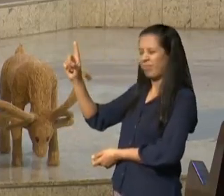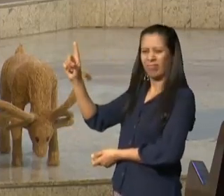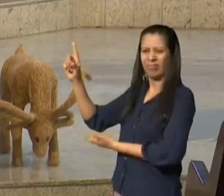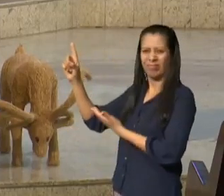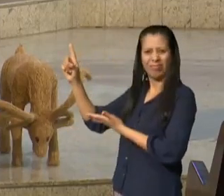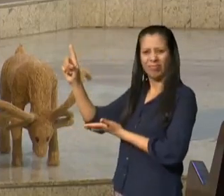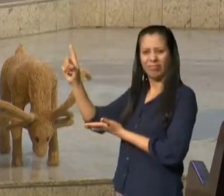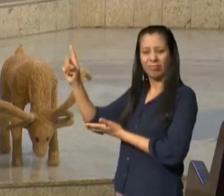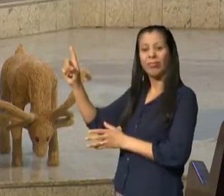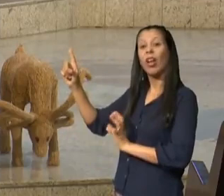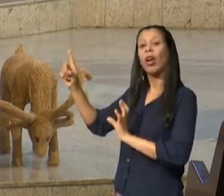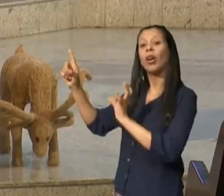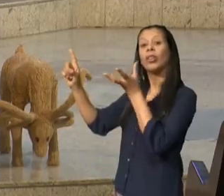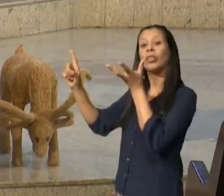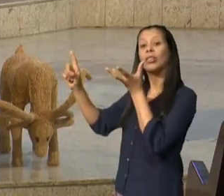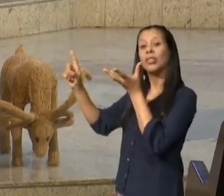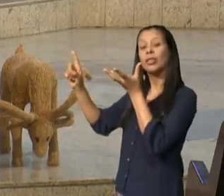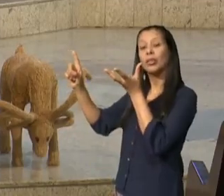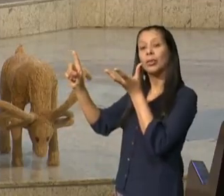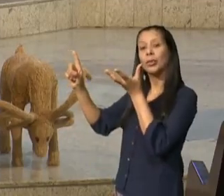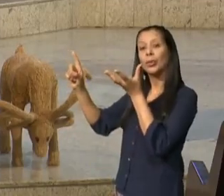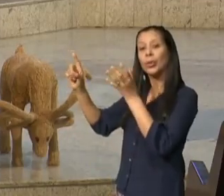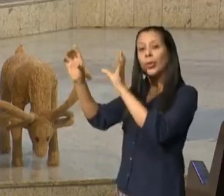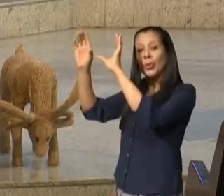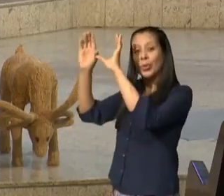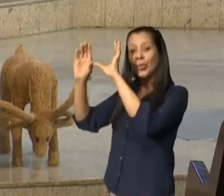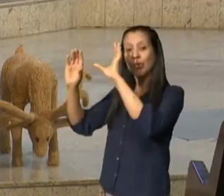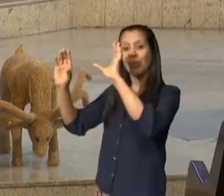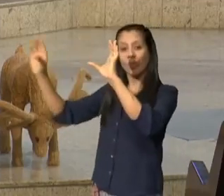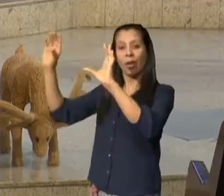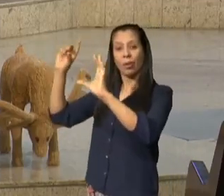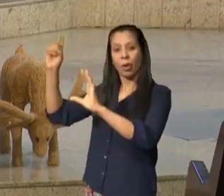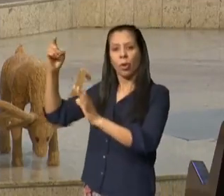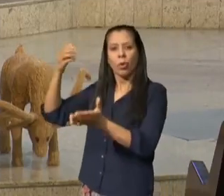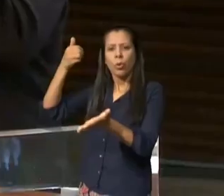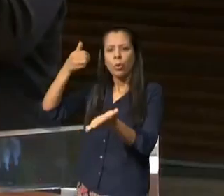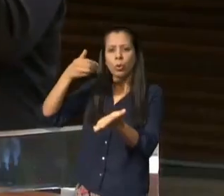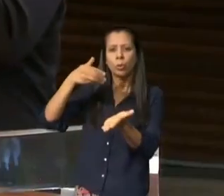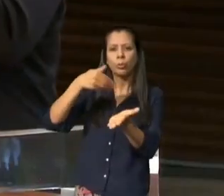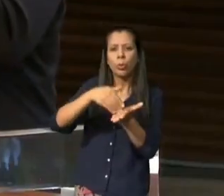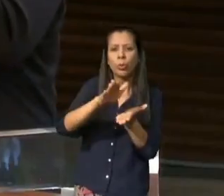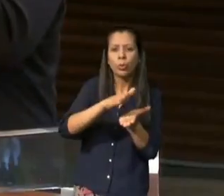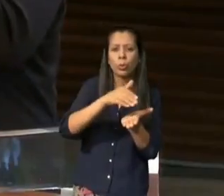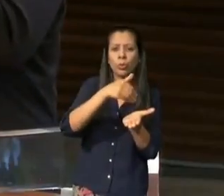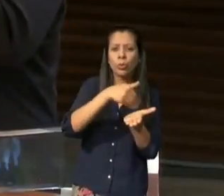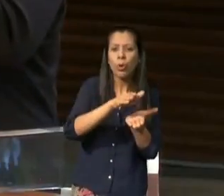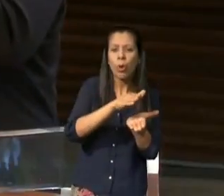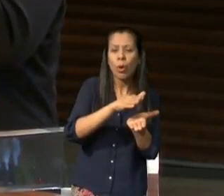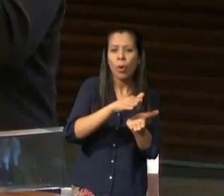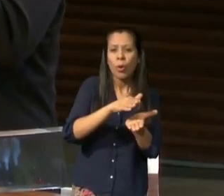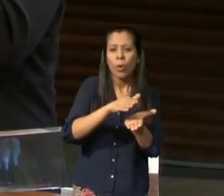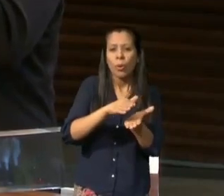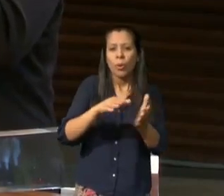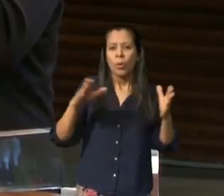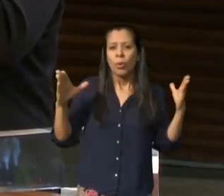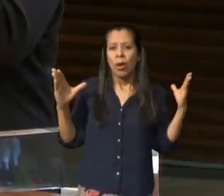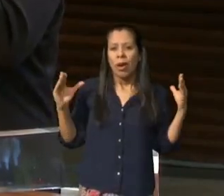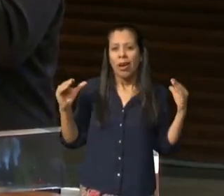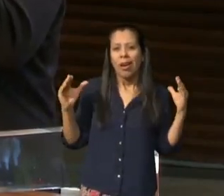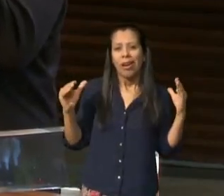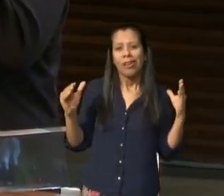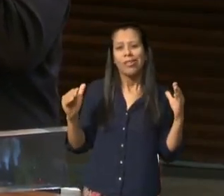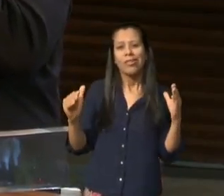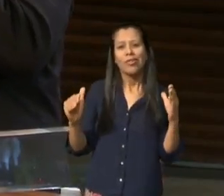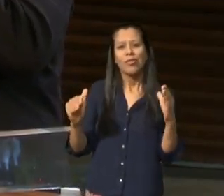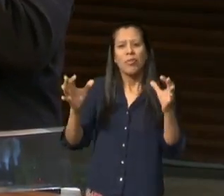e essas pessoas tiveram que ser expulsas do céu anjo de luz seres